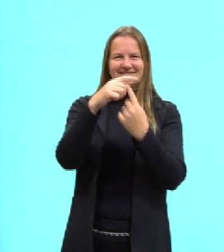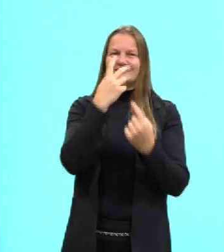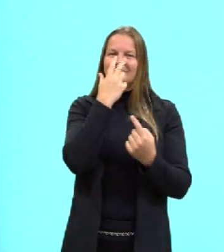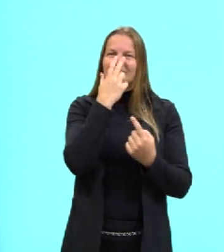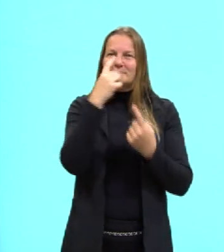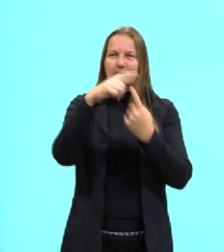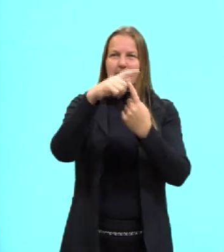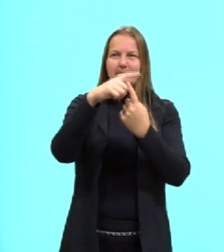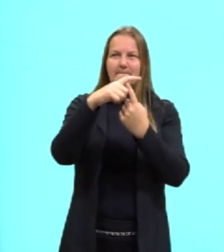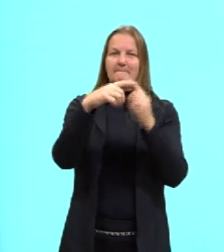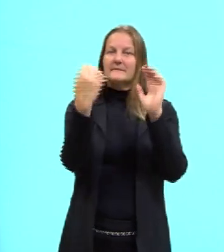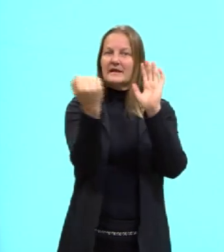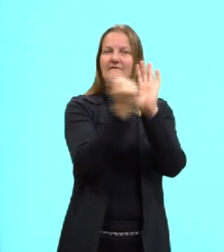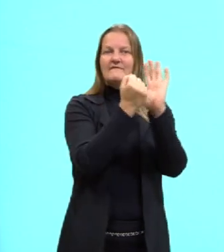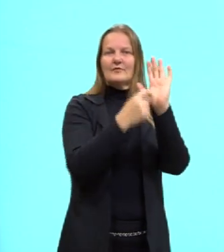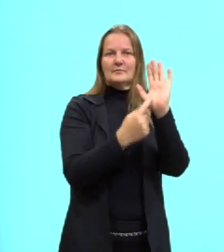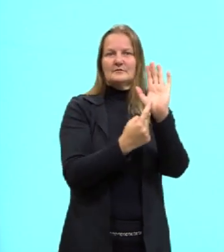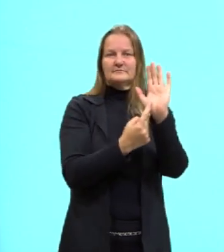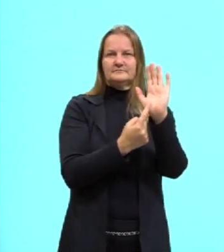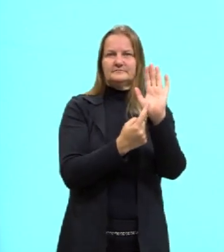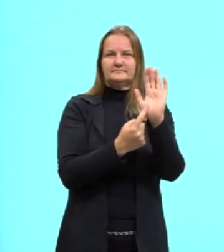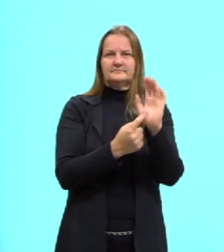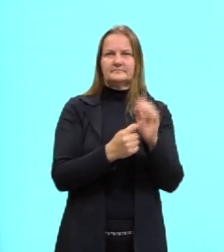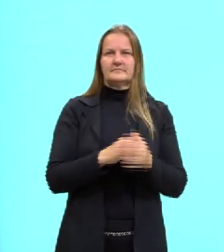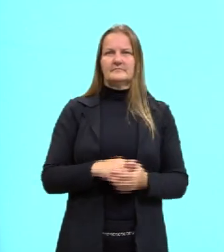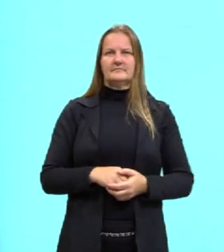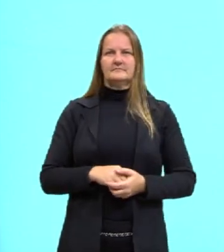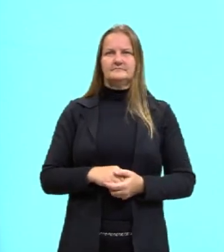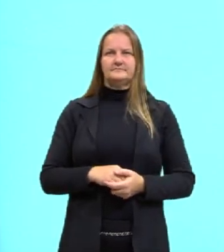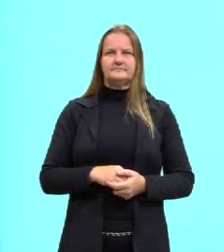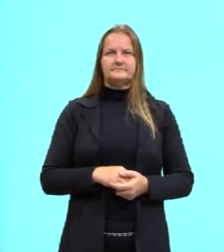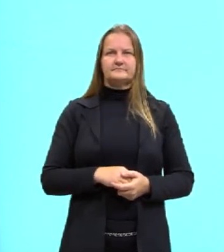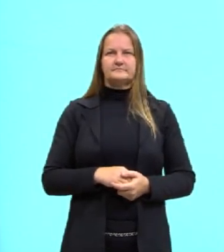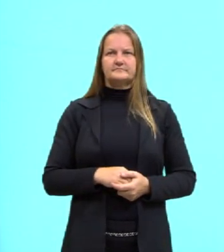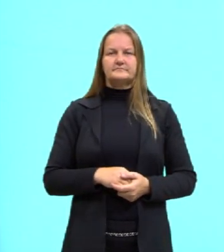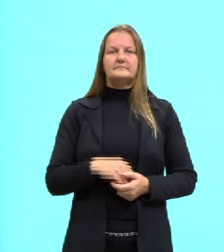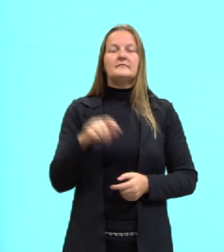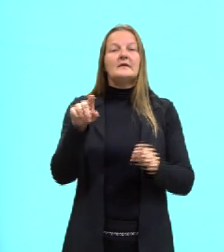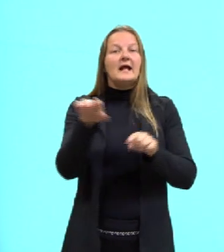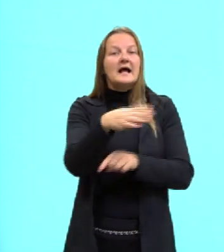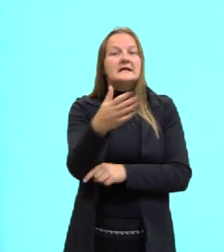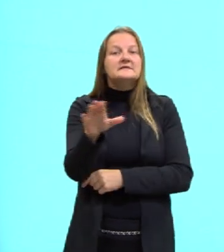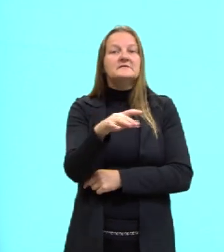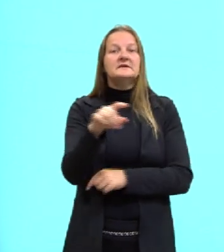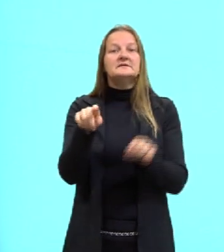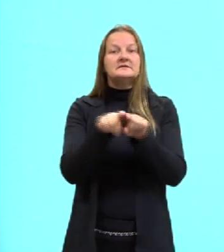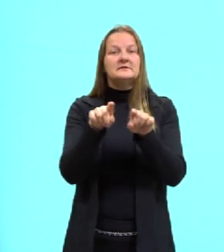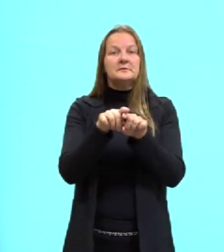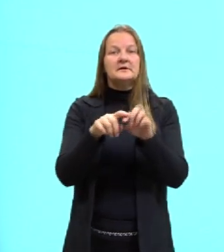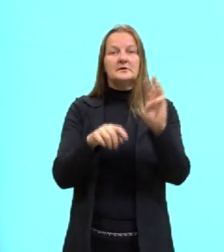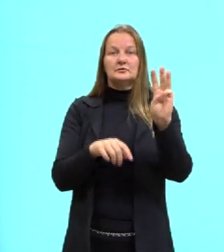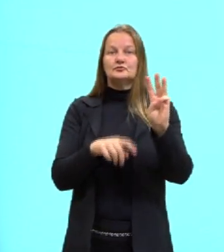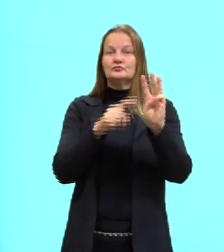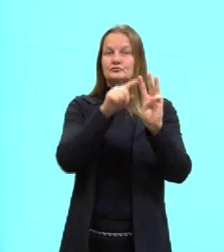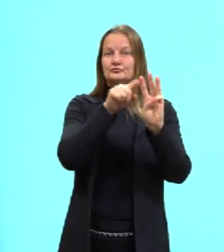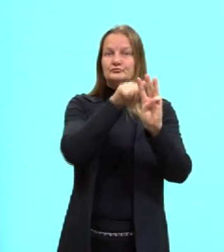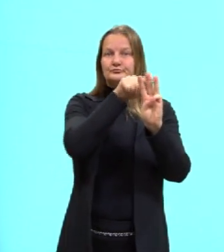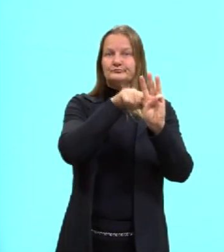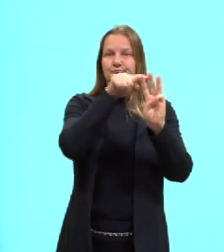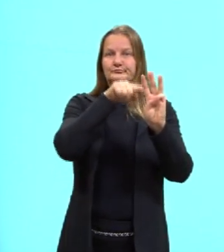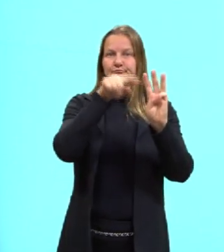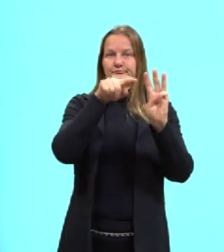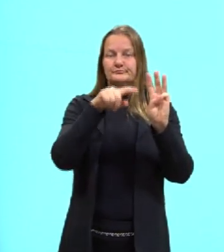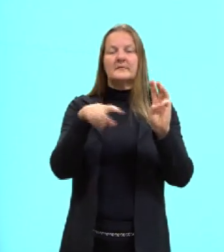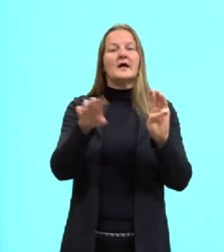É só uma forma diferente de a gente chamar o trabalho. Às vezes, o trabalho também aparece como W. Até não coloquei aqui,